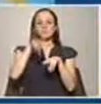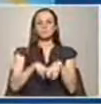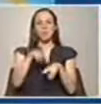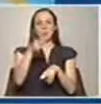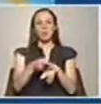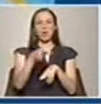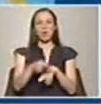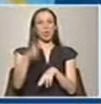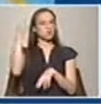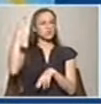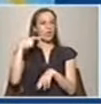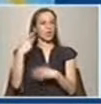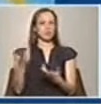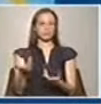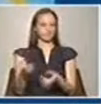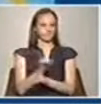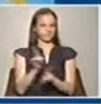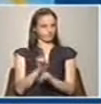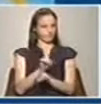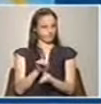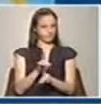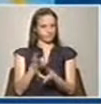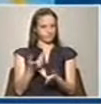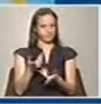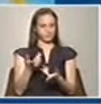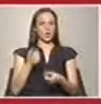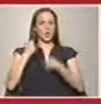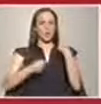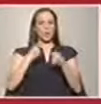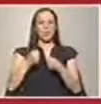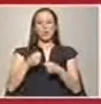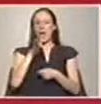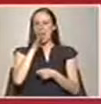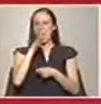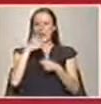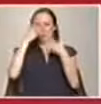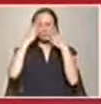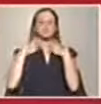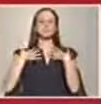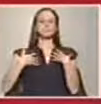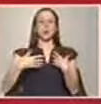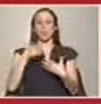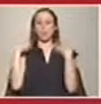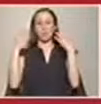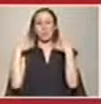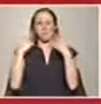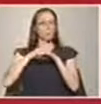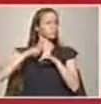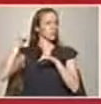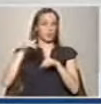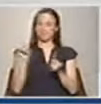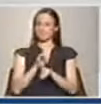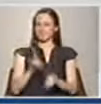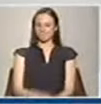sol, a atividades, andar, correr, refrescarmos para não ficarmos com muito calor, muitas temperaturas